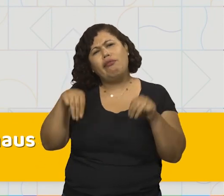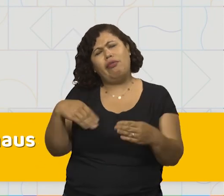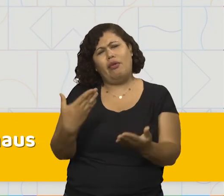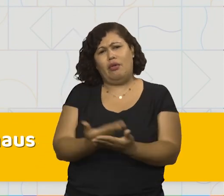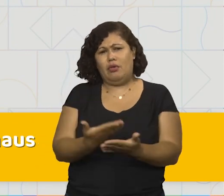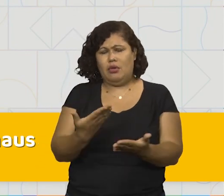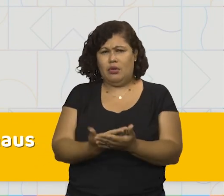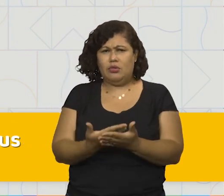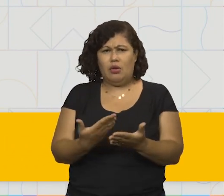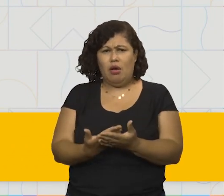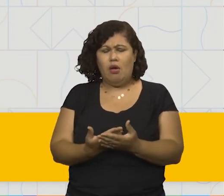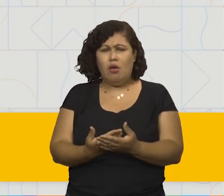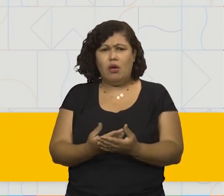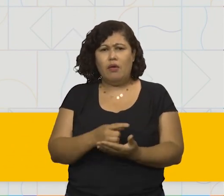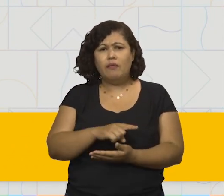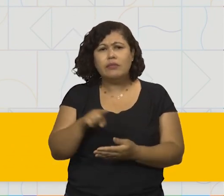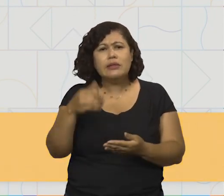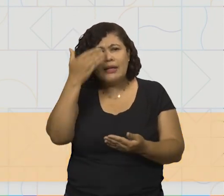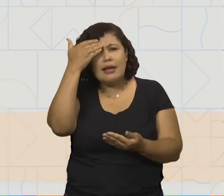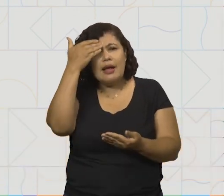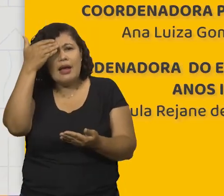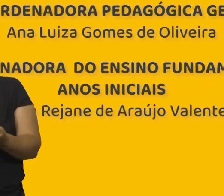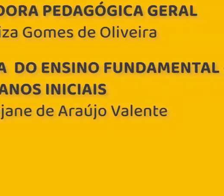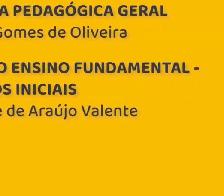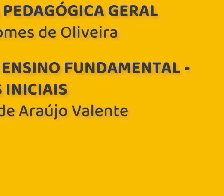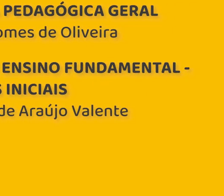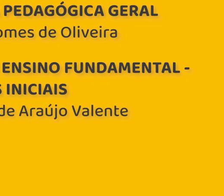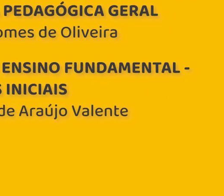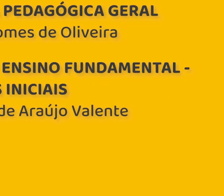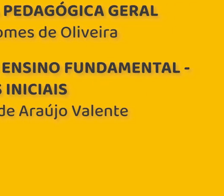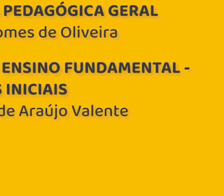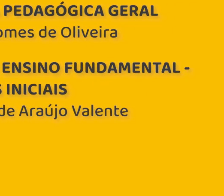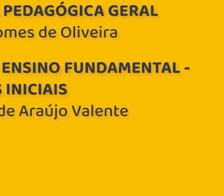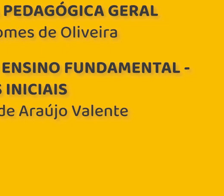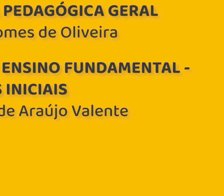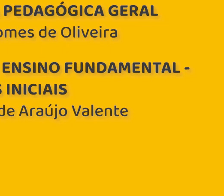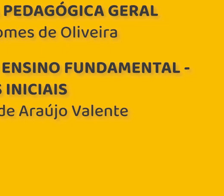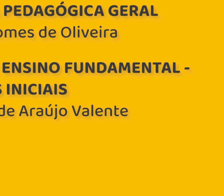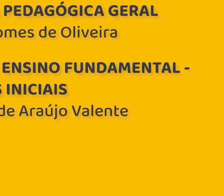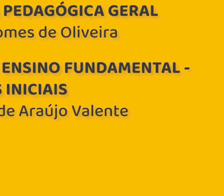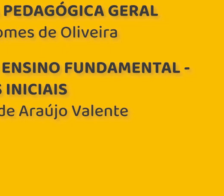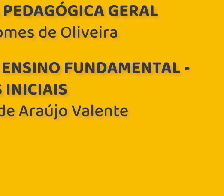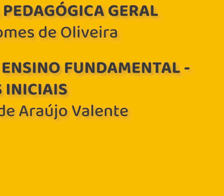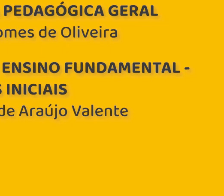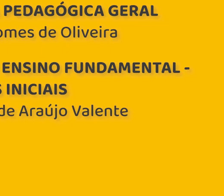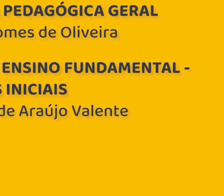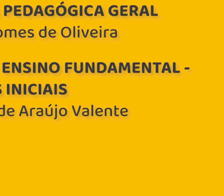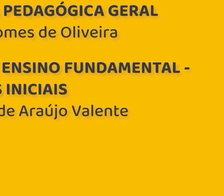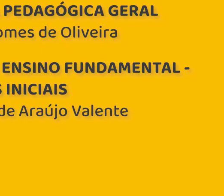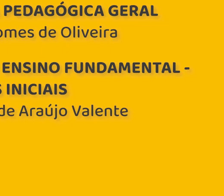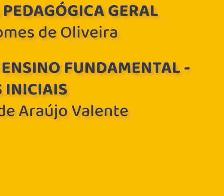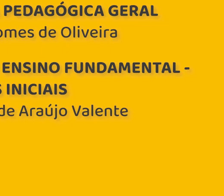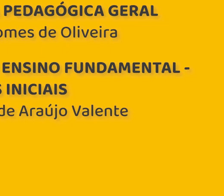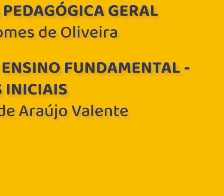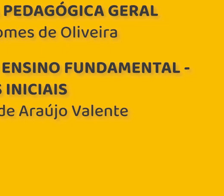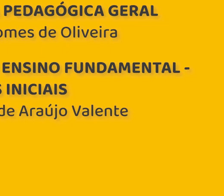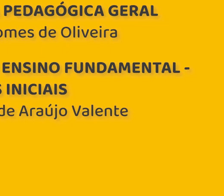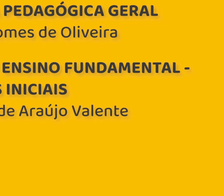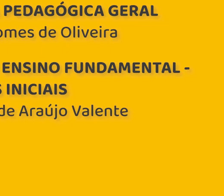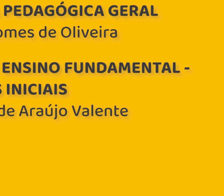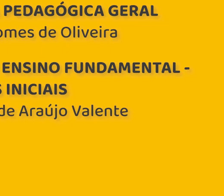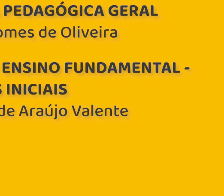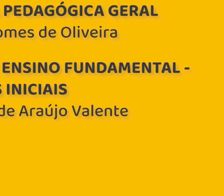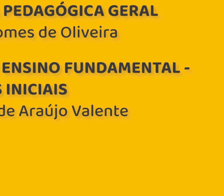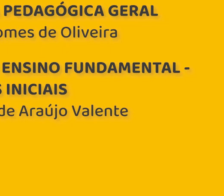a nossa aula, acreditando que já podemos sair daqui sabendo sobre acentuação de